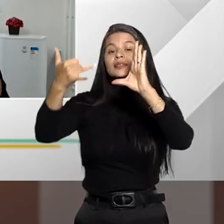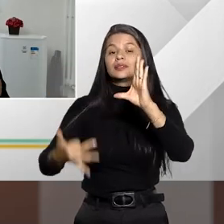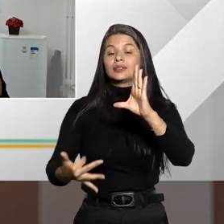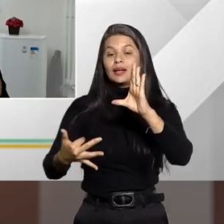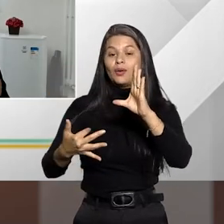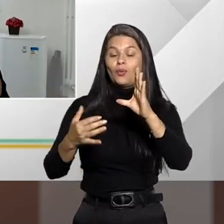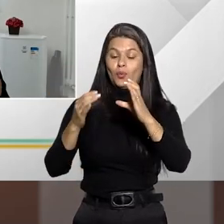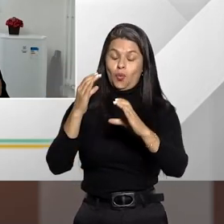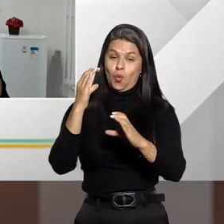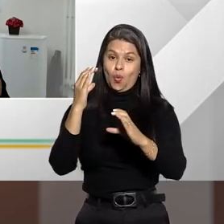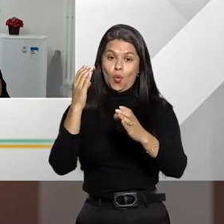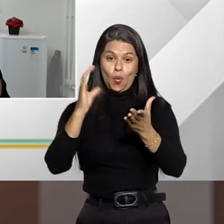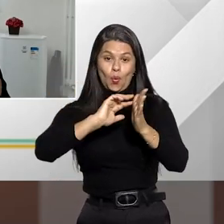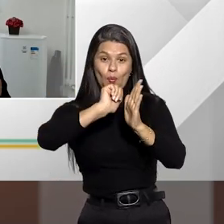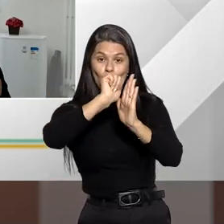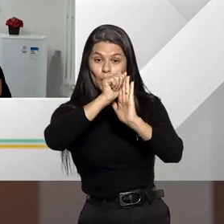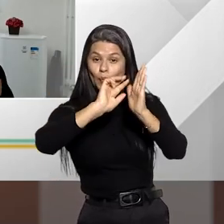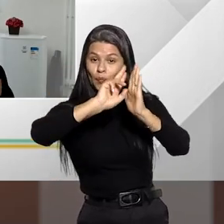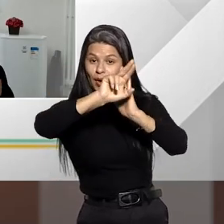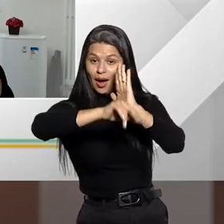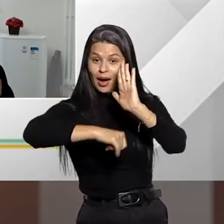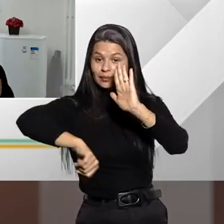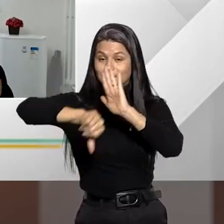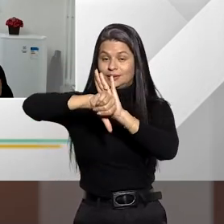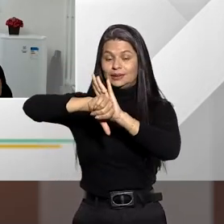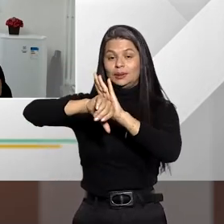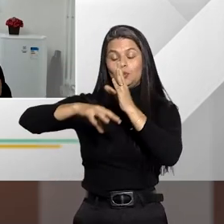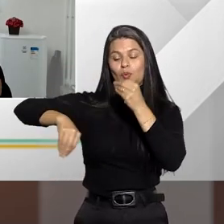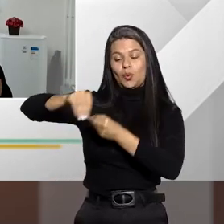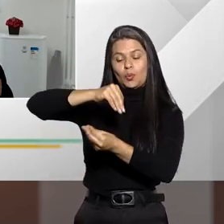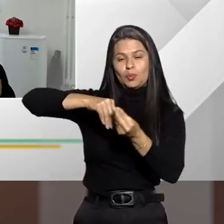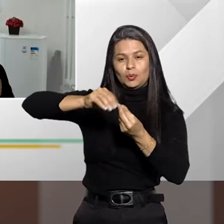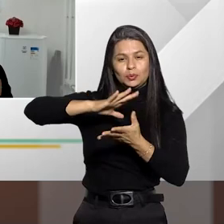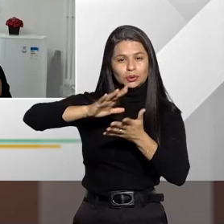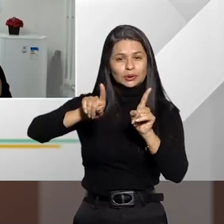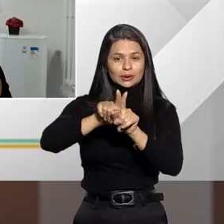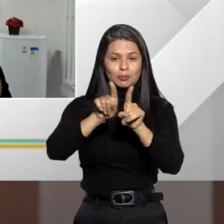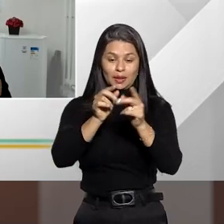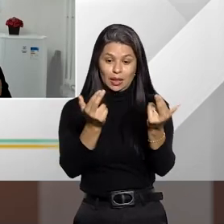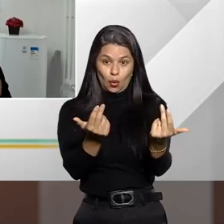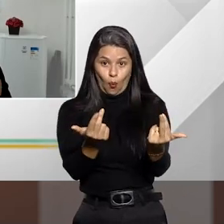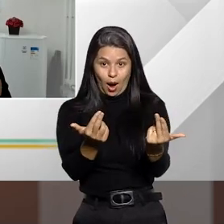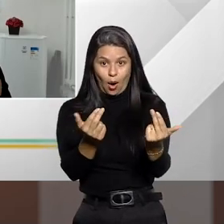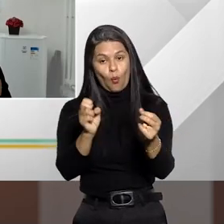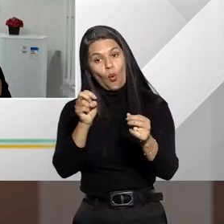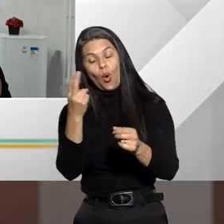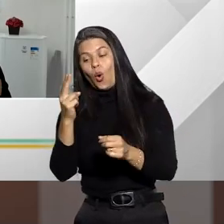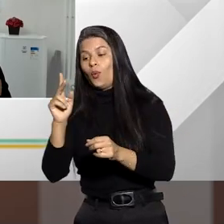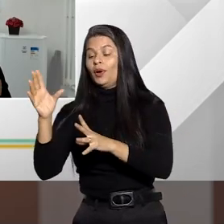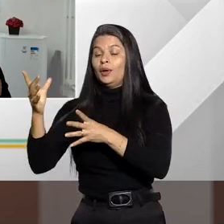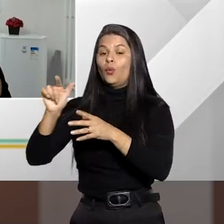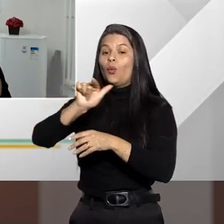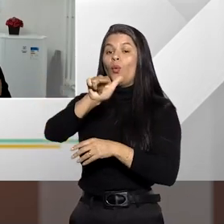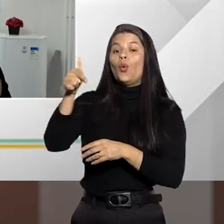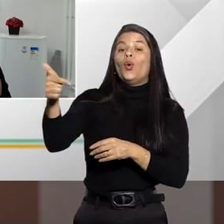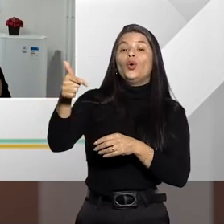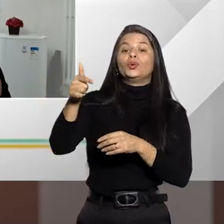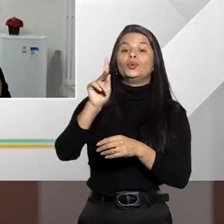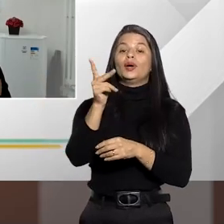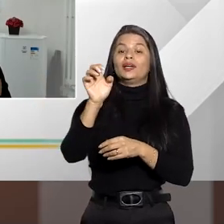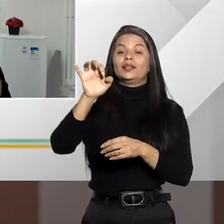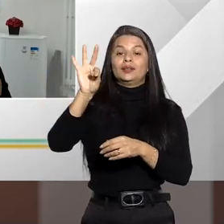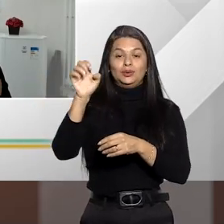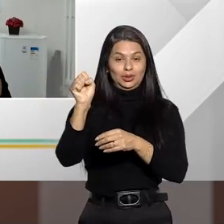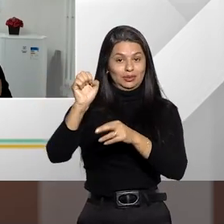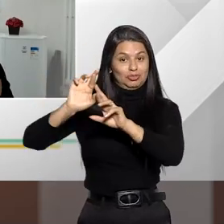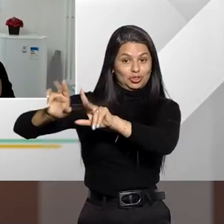formal homogêneo e o heterogêneo ainda com você, professor Lúcio. Seriam as mesmas definições do concurso material homogêneo e o heterogêneo?